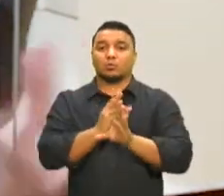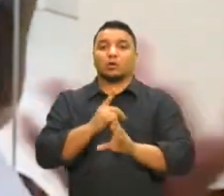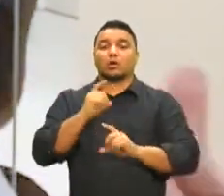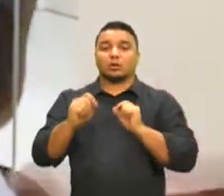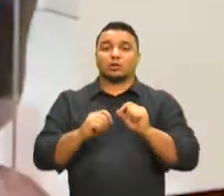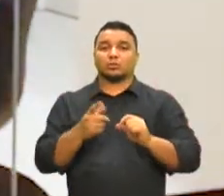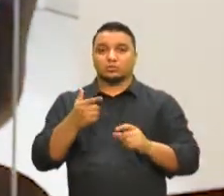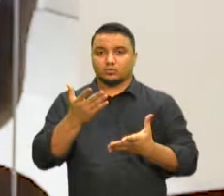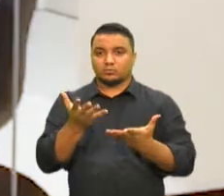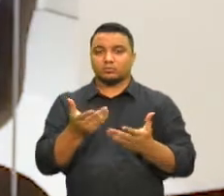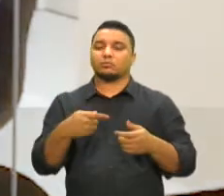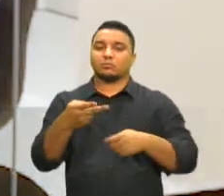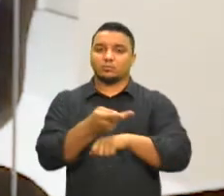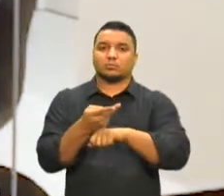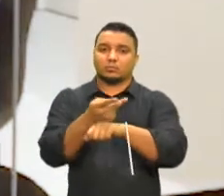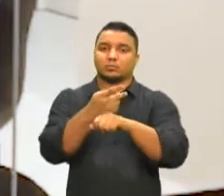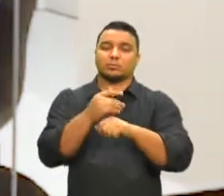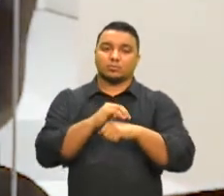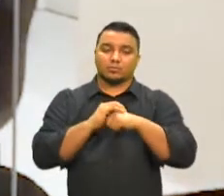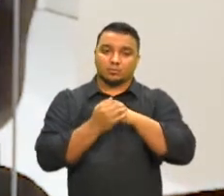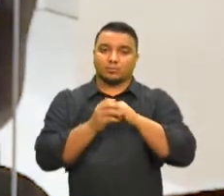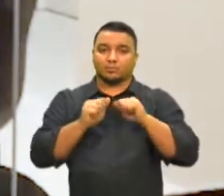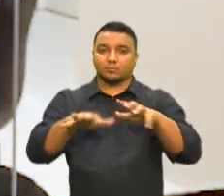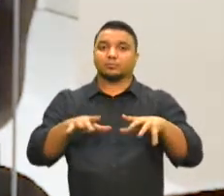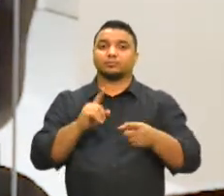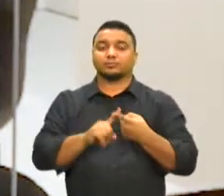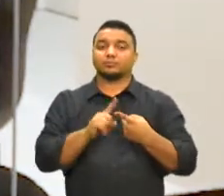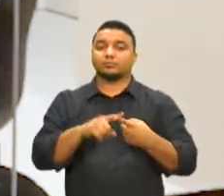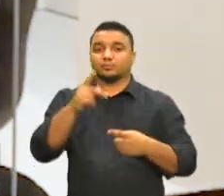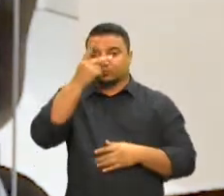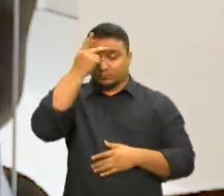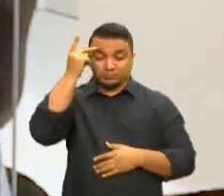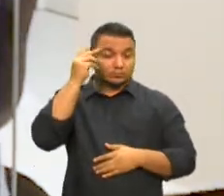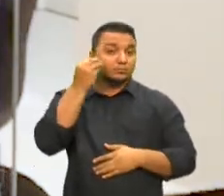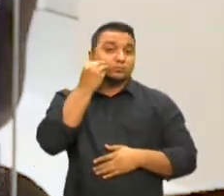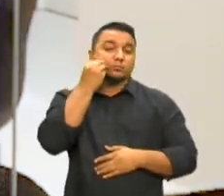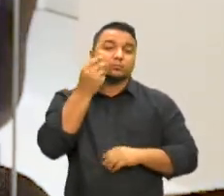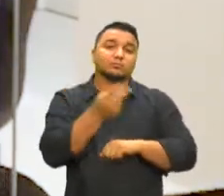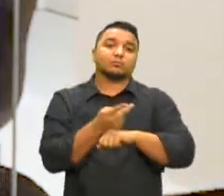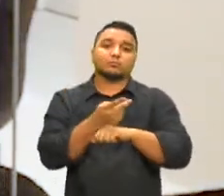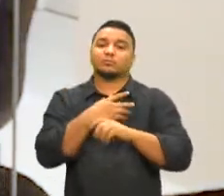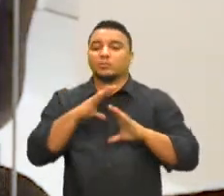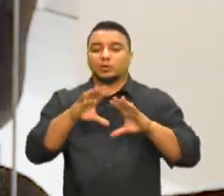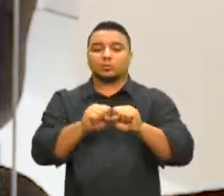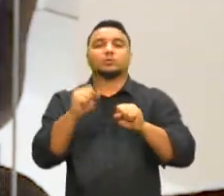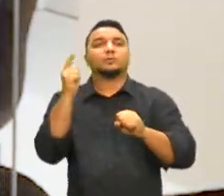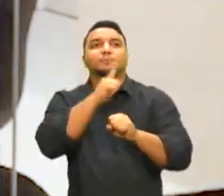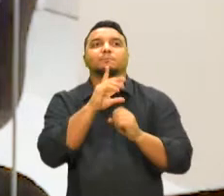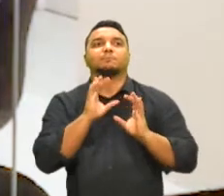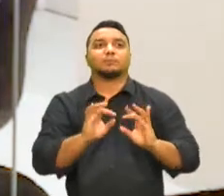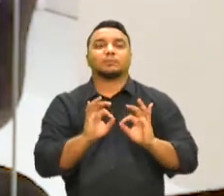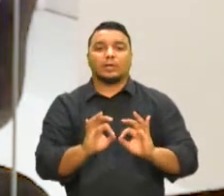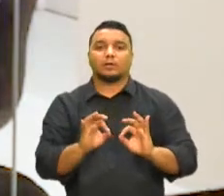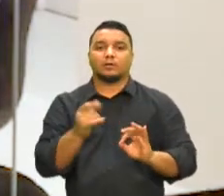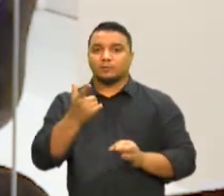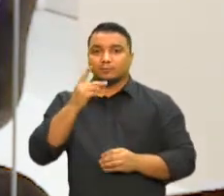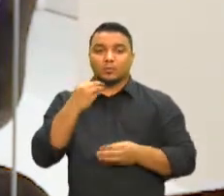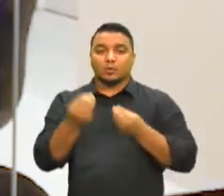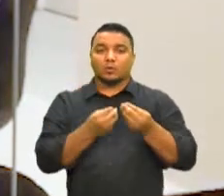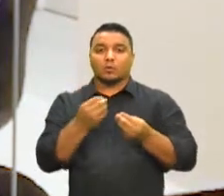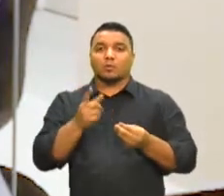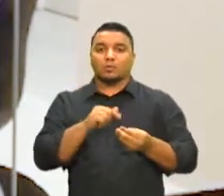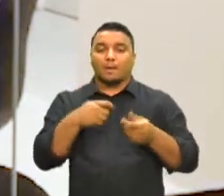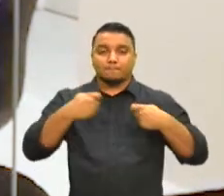grande demanda da pandemia e de as pessoas conseguirem tangibilizar, de uma maneira mais expressiva, a